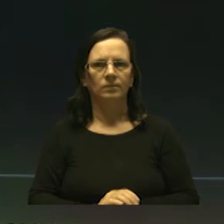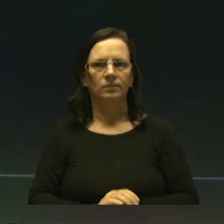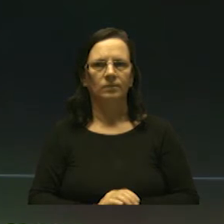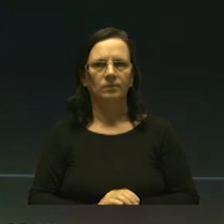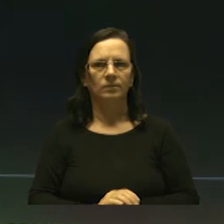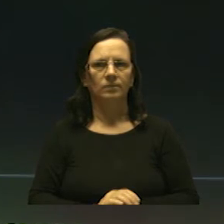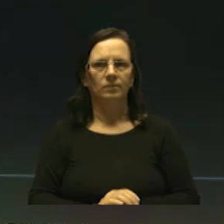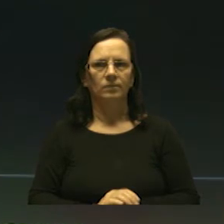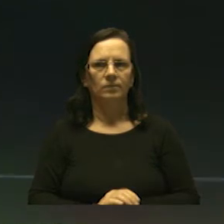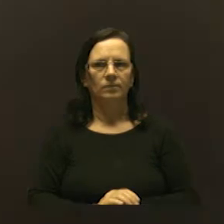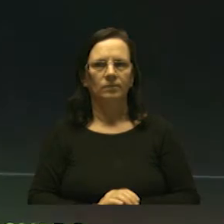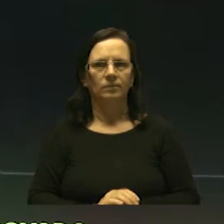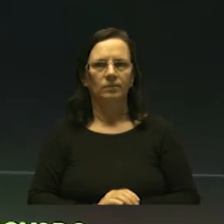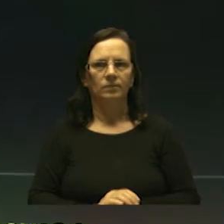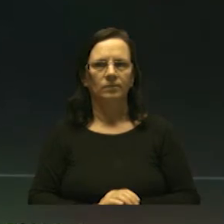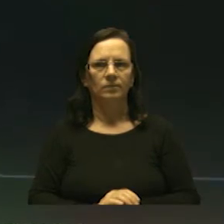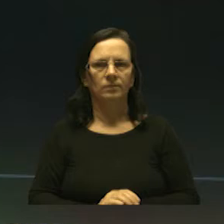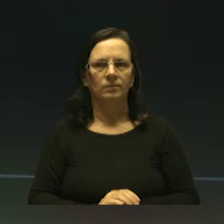assim